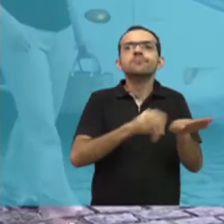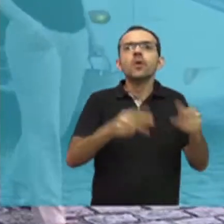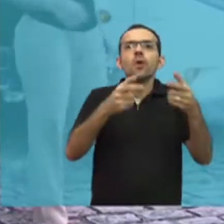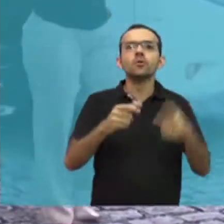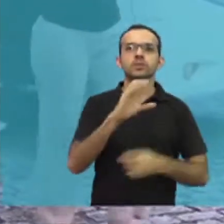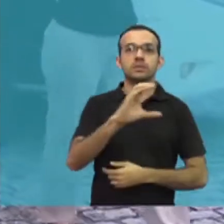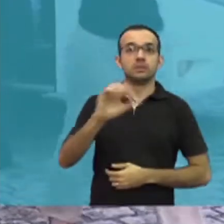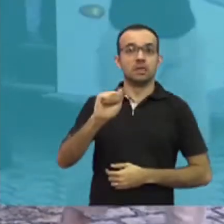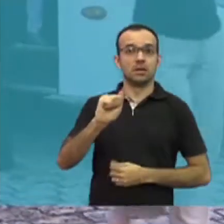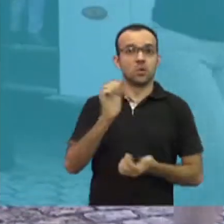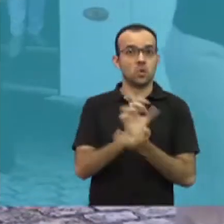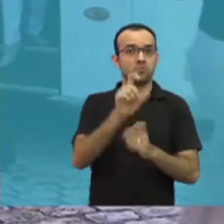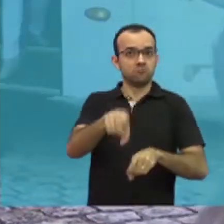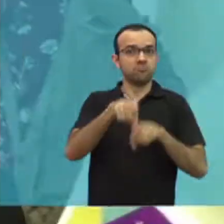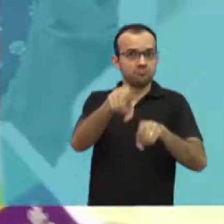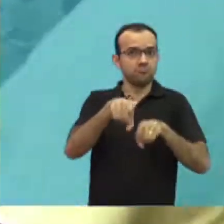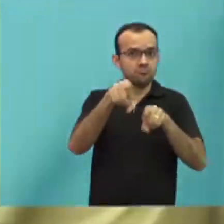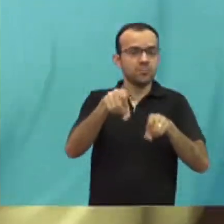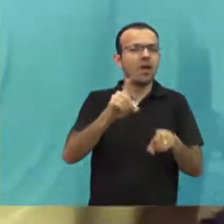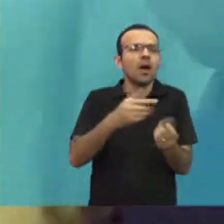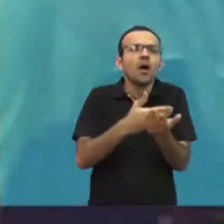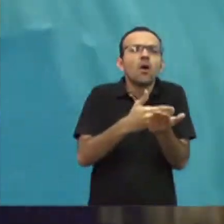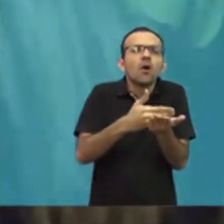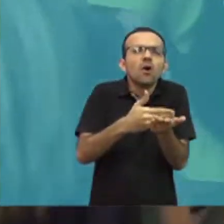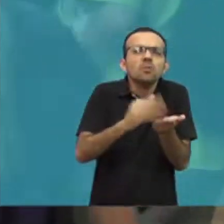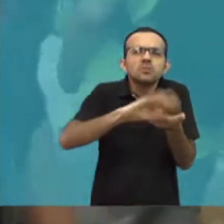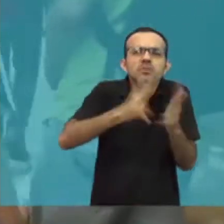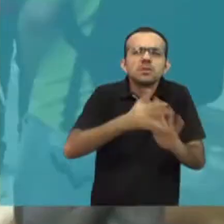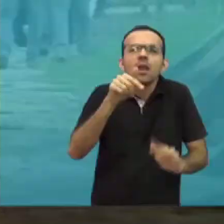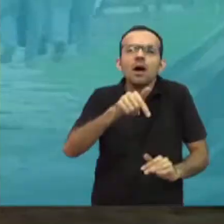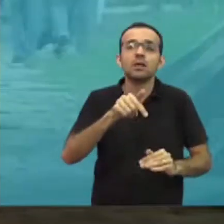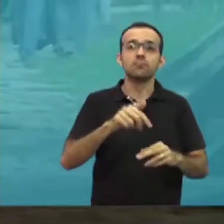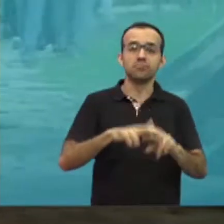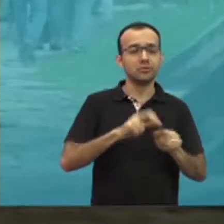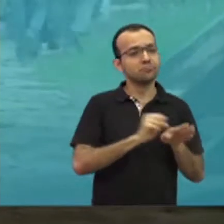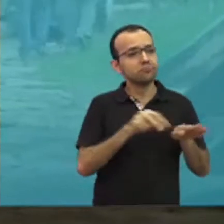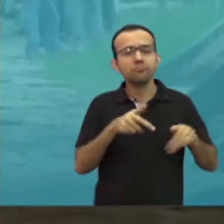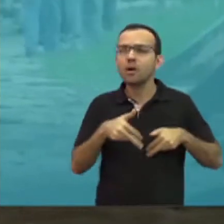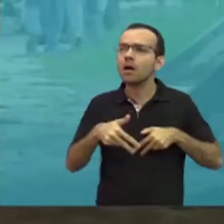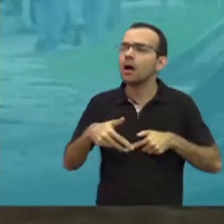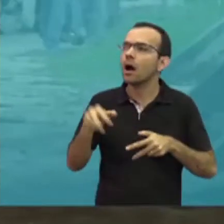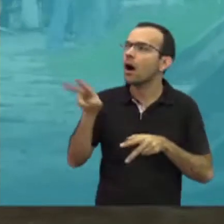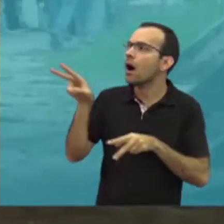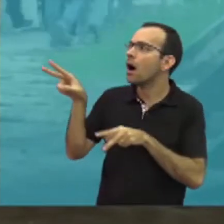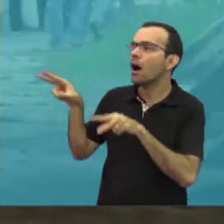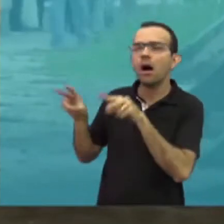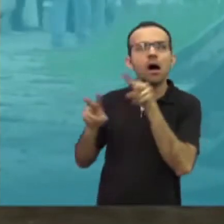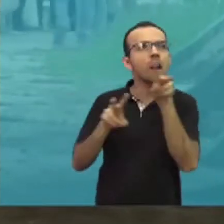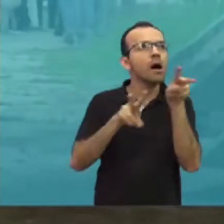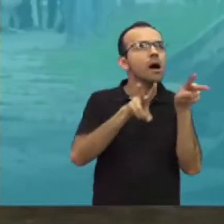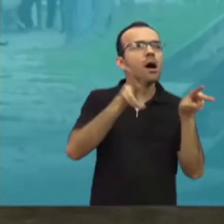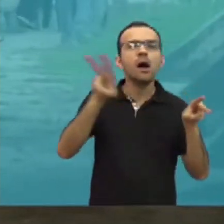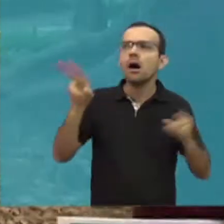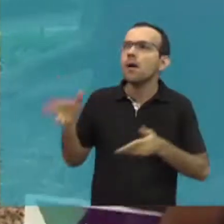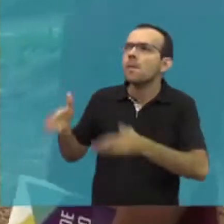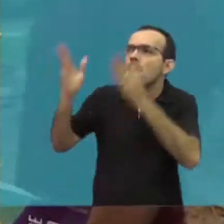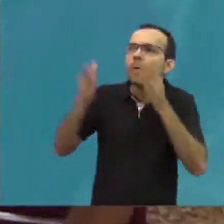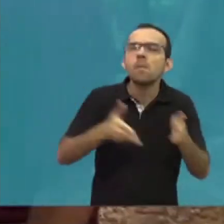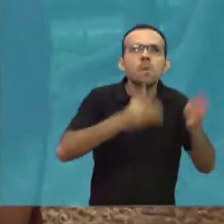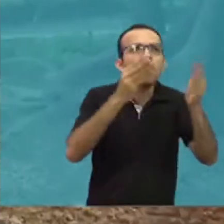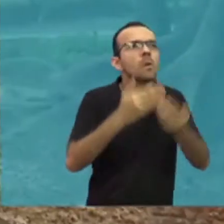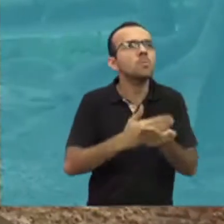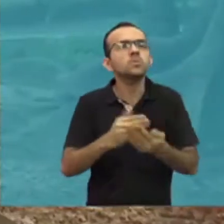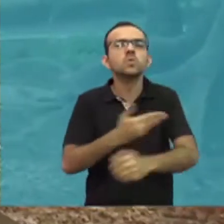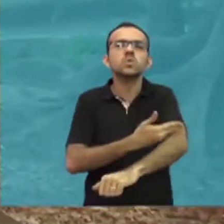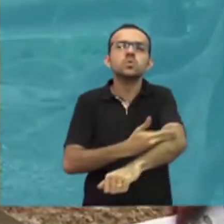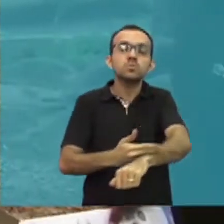Agrárias, onde o campus começou. Ali, circulando entre os blocos, observando a estrutura arquitetônica, foram se ambientando. O maior